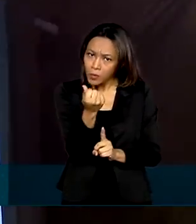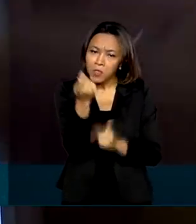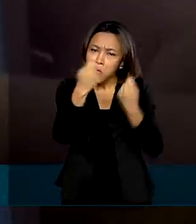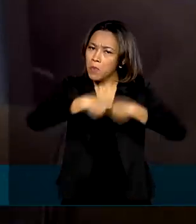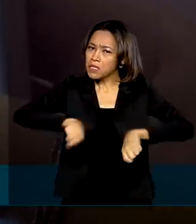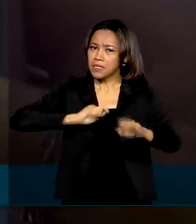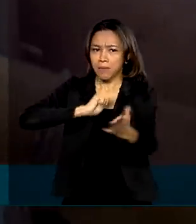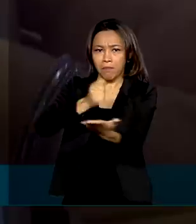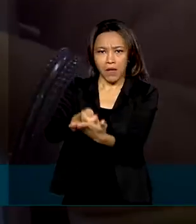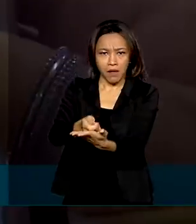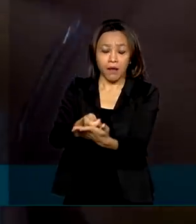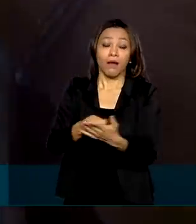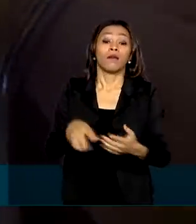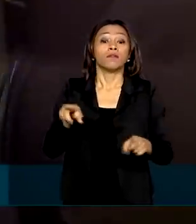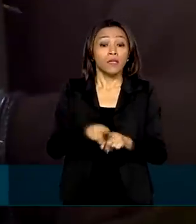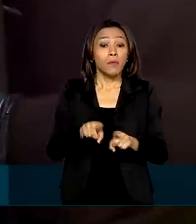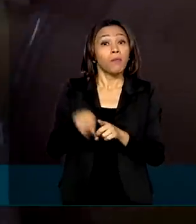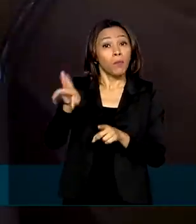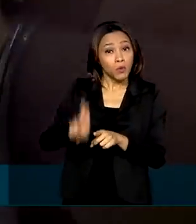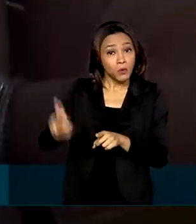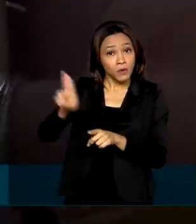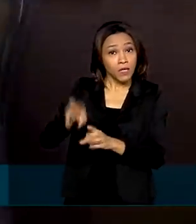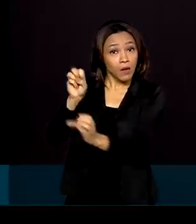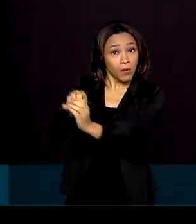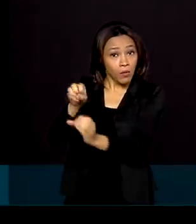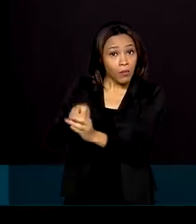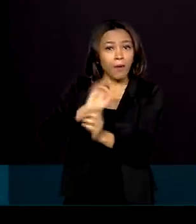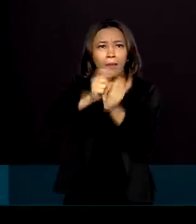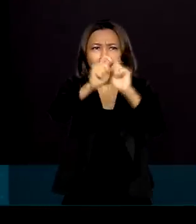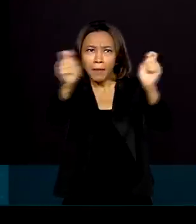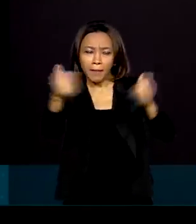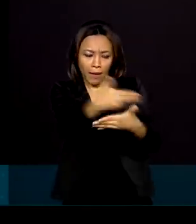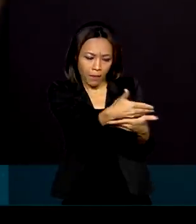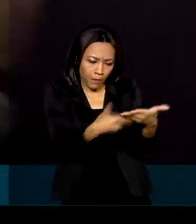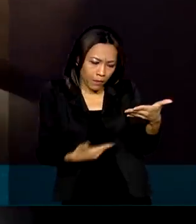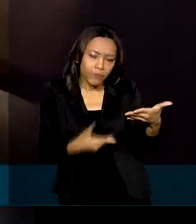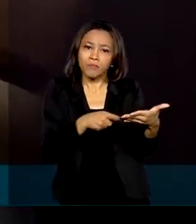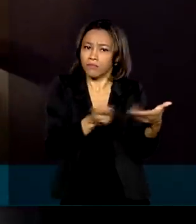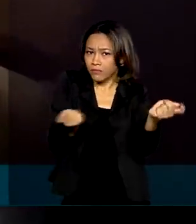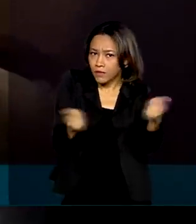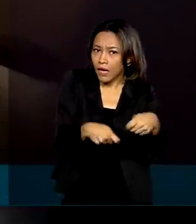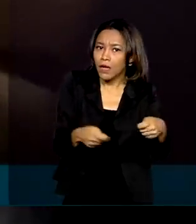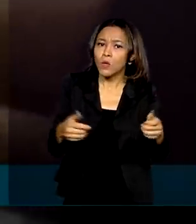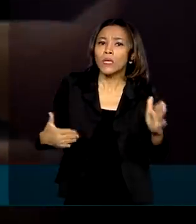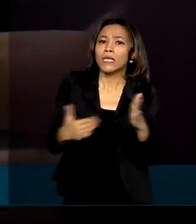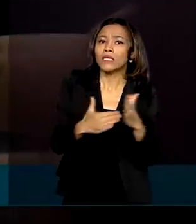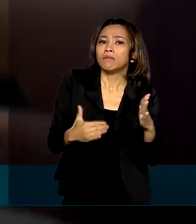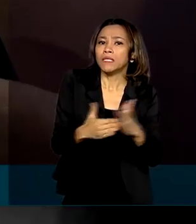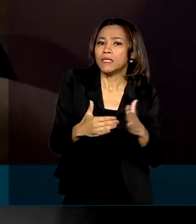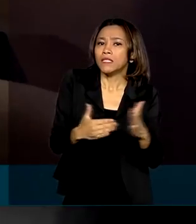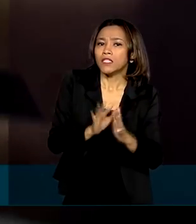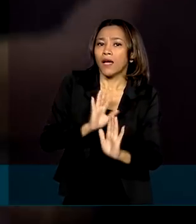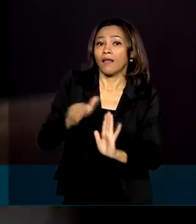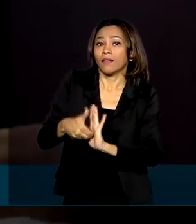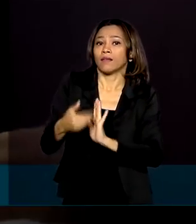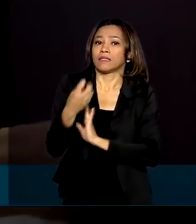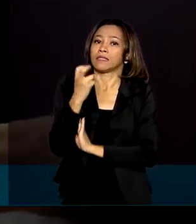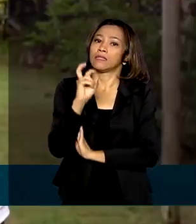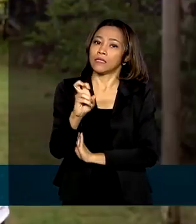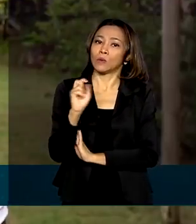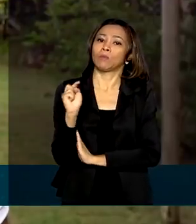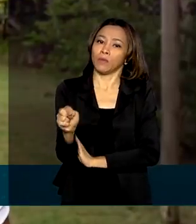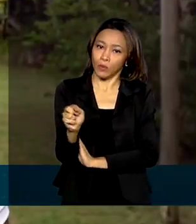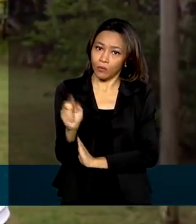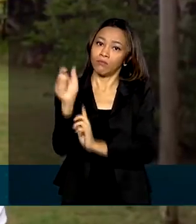além de utilizar a conta para pagar boletos bancários. O limite de movimentação é de até 5 mil reais por